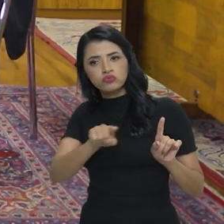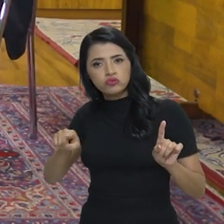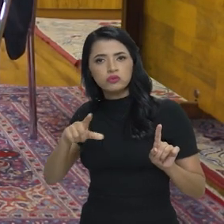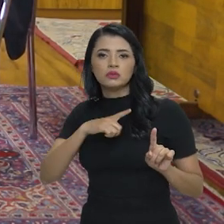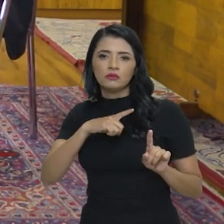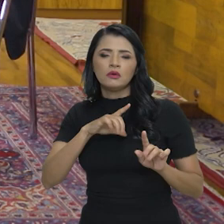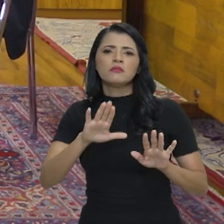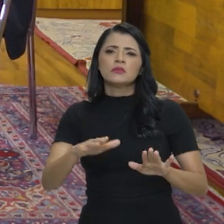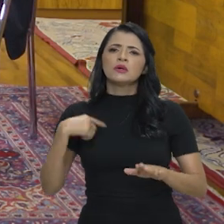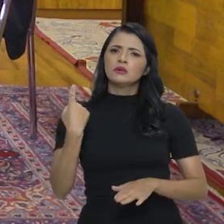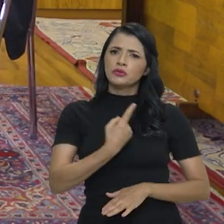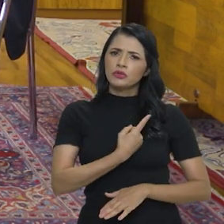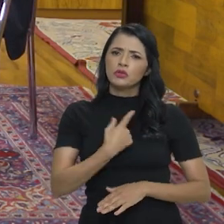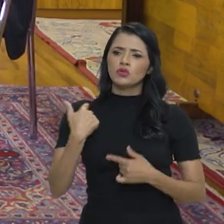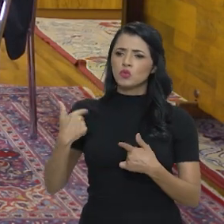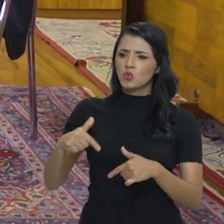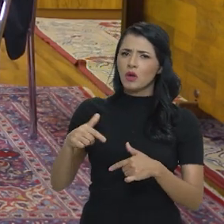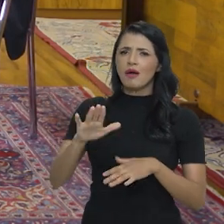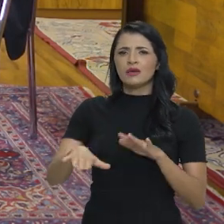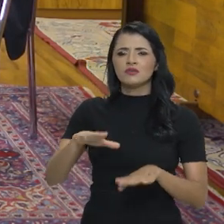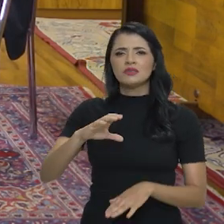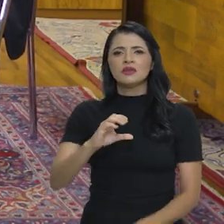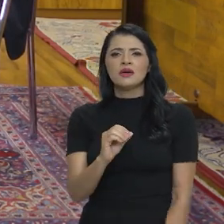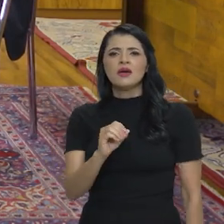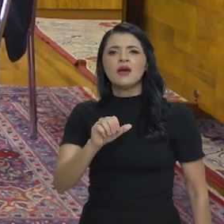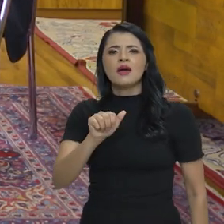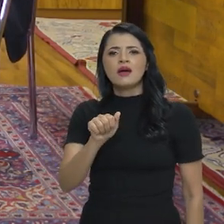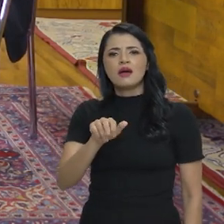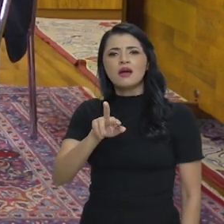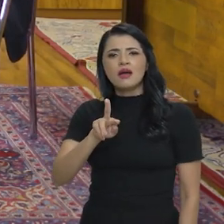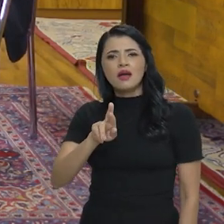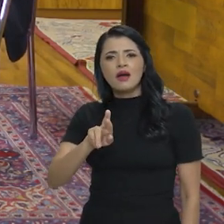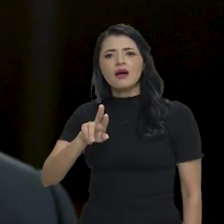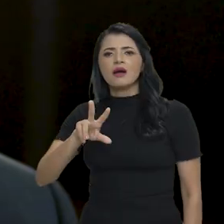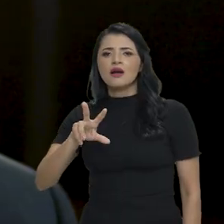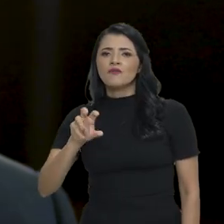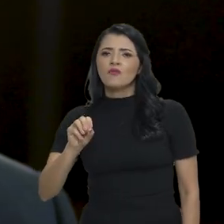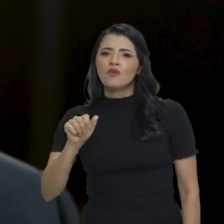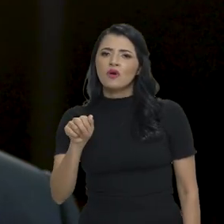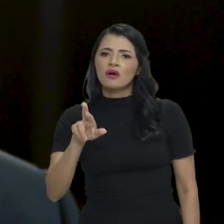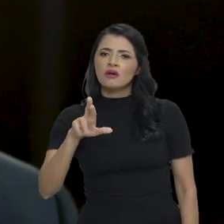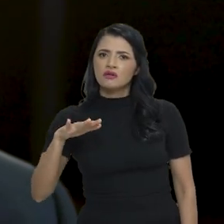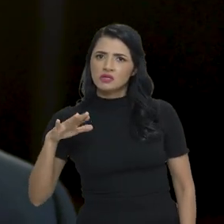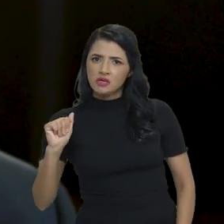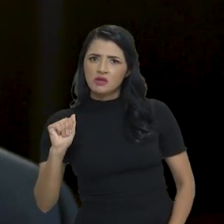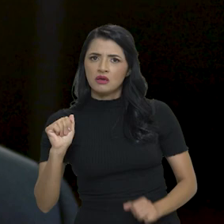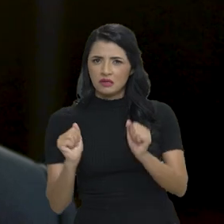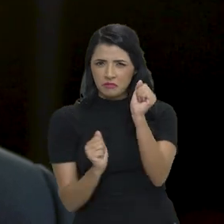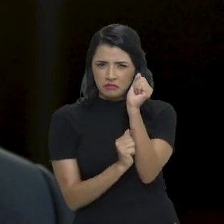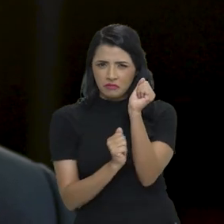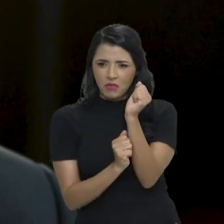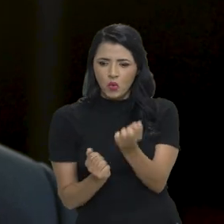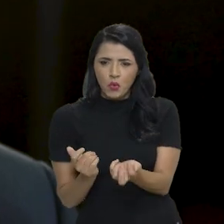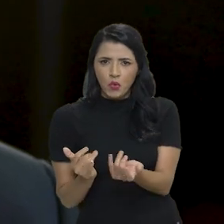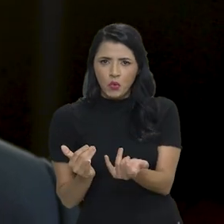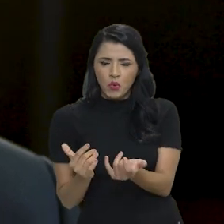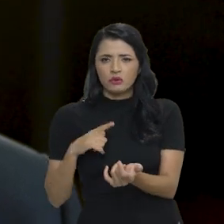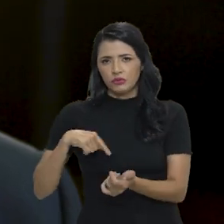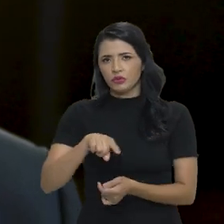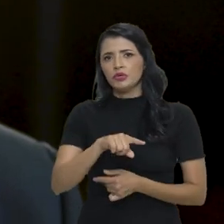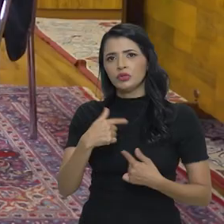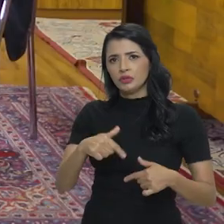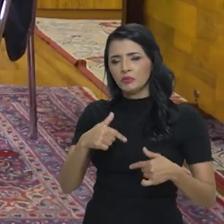Agora, nós, e tem as atividades, muitas vezes, carvoaria. Então, coisa que nós estamos trabalhando para